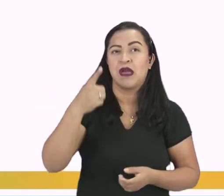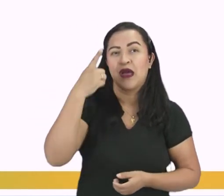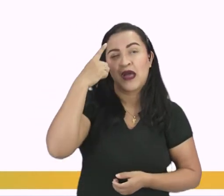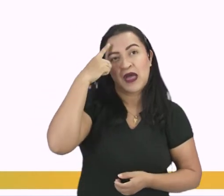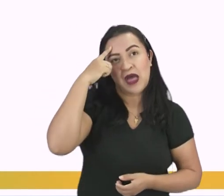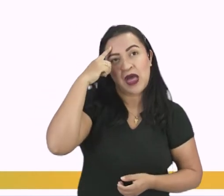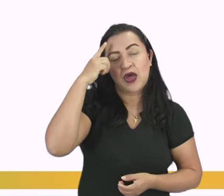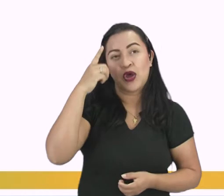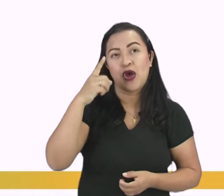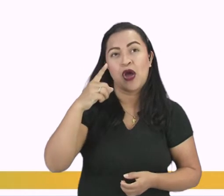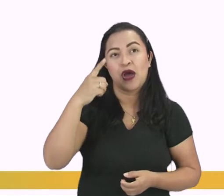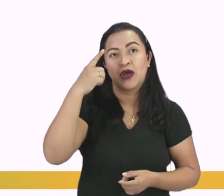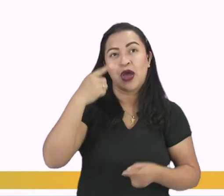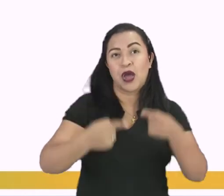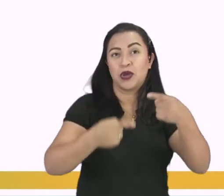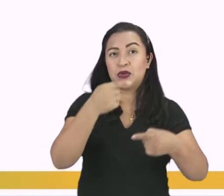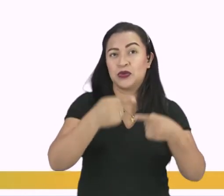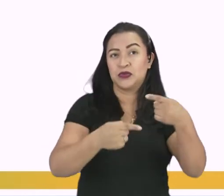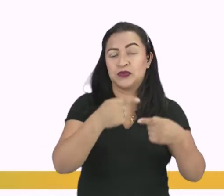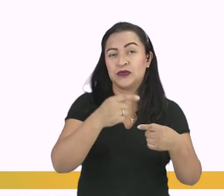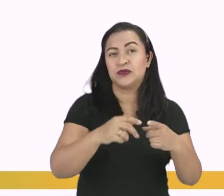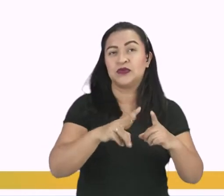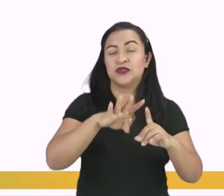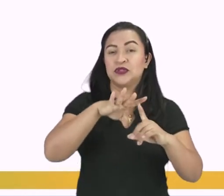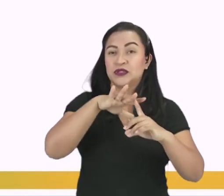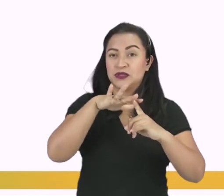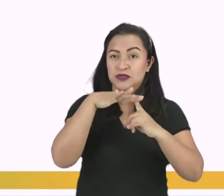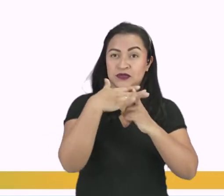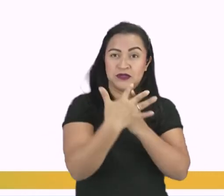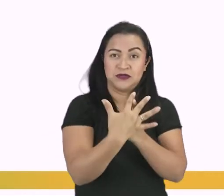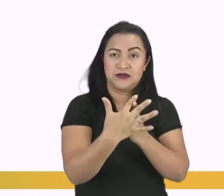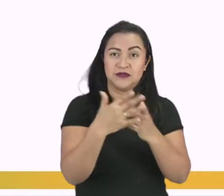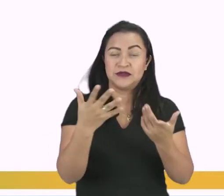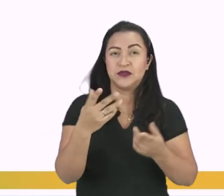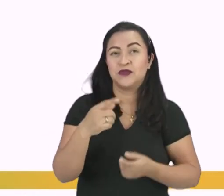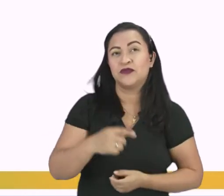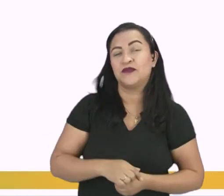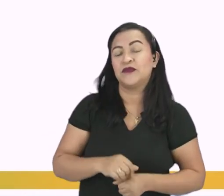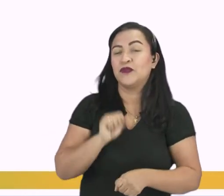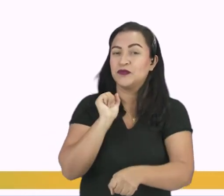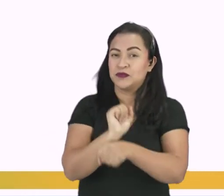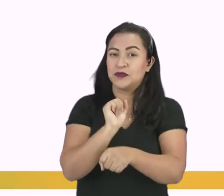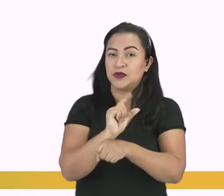Vou esperar um pouquinho para vocês se atentarem às questões.